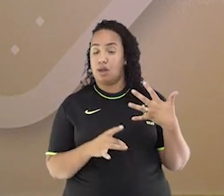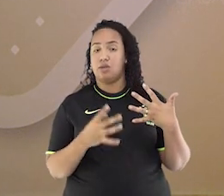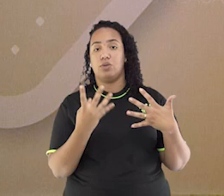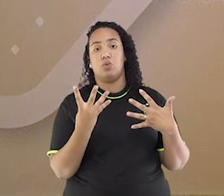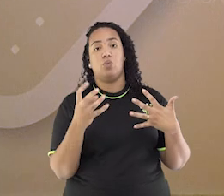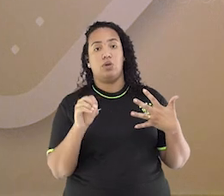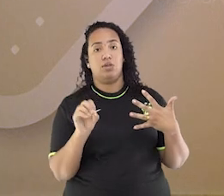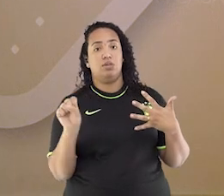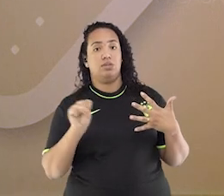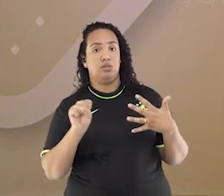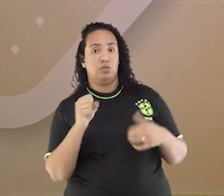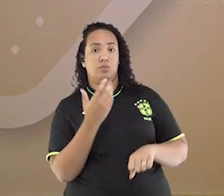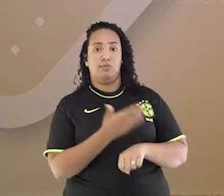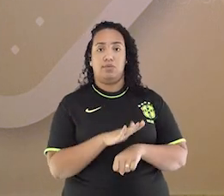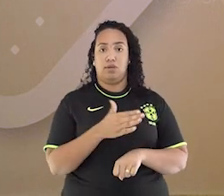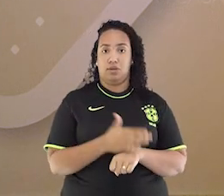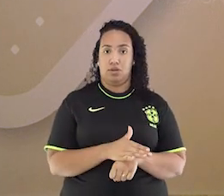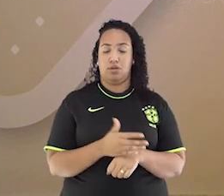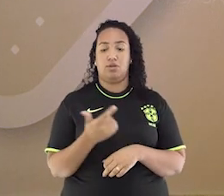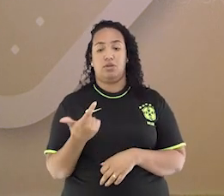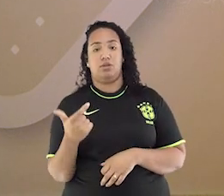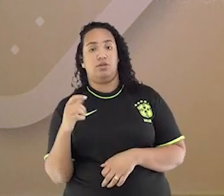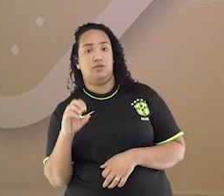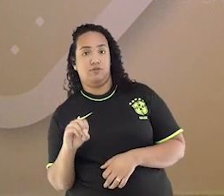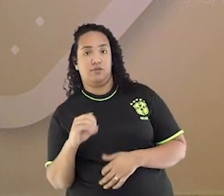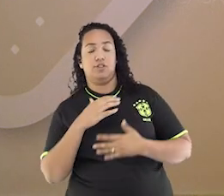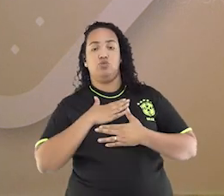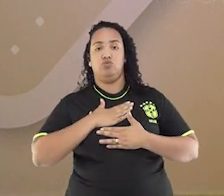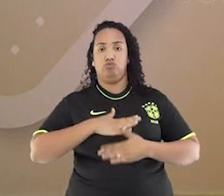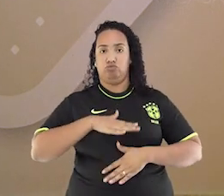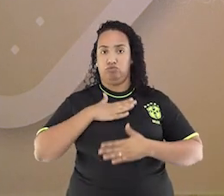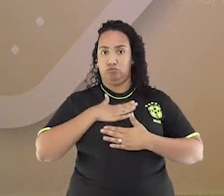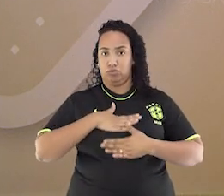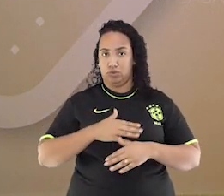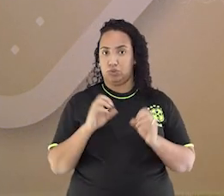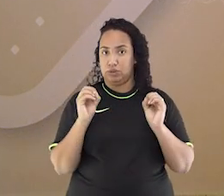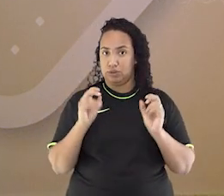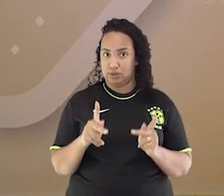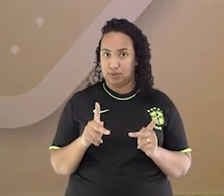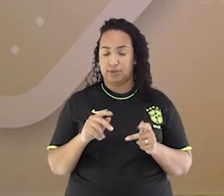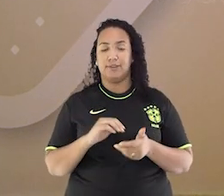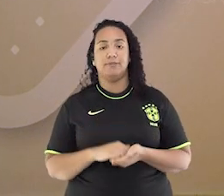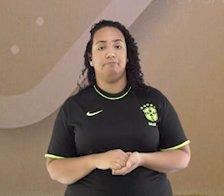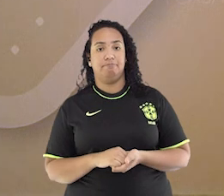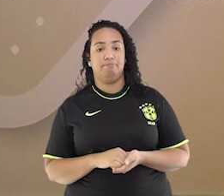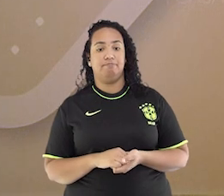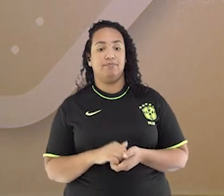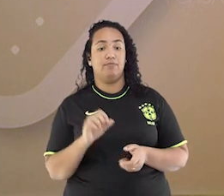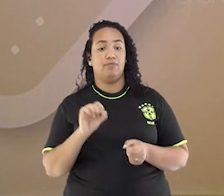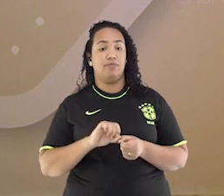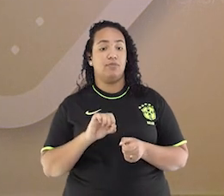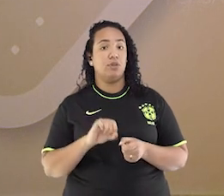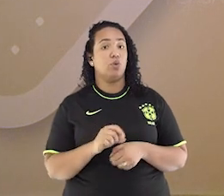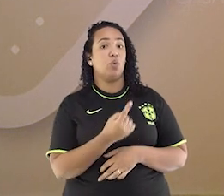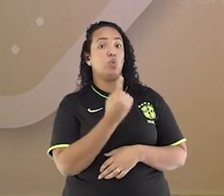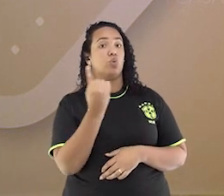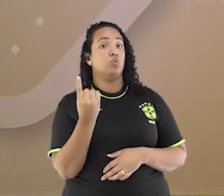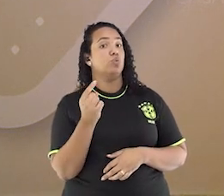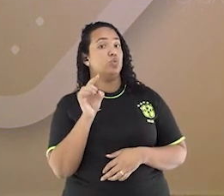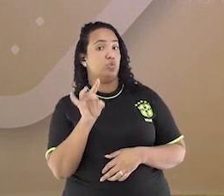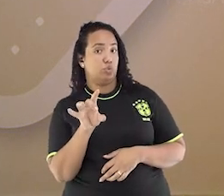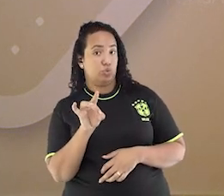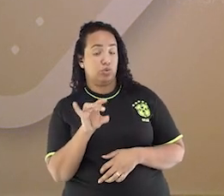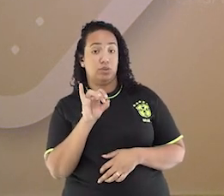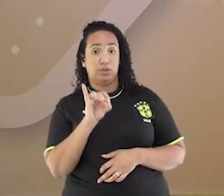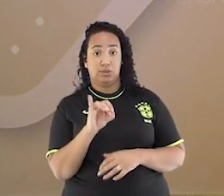prática e 20 segundos de descanso. Beleza? Agora, faremos apenas uma passagem. Caso queira continuar